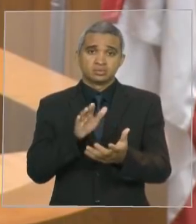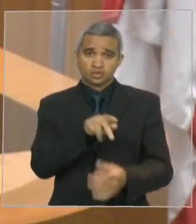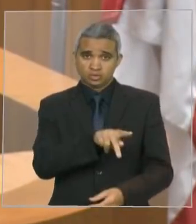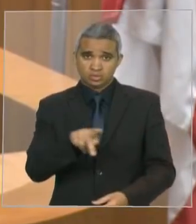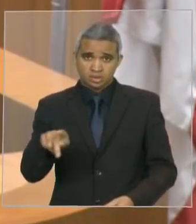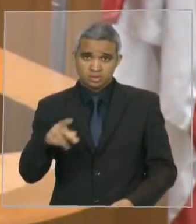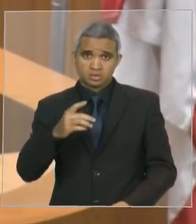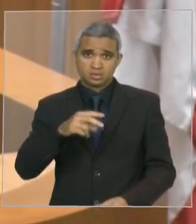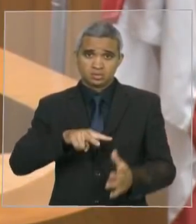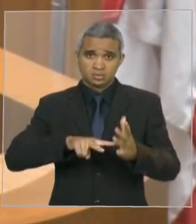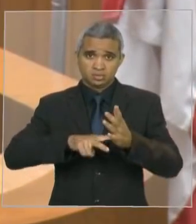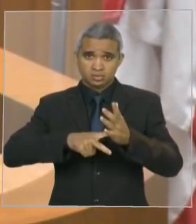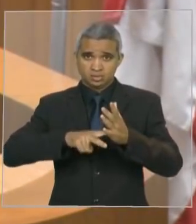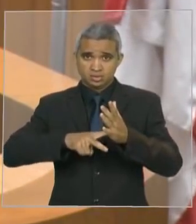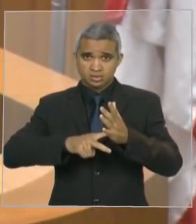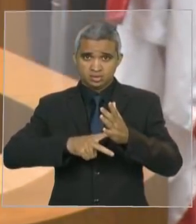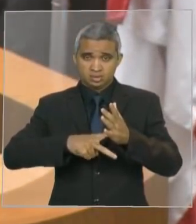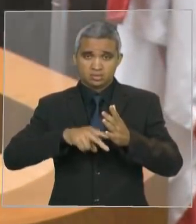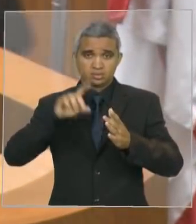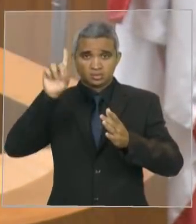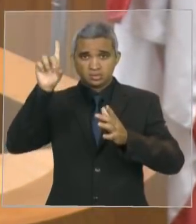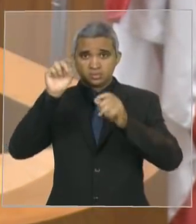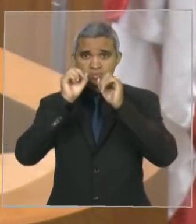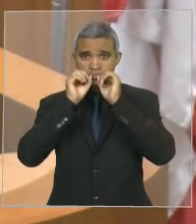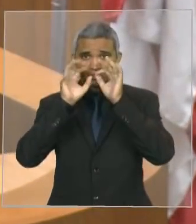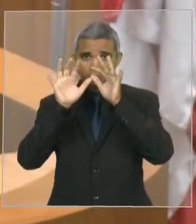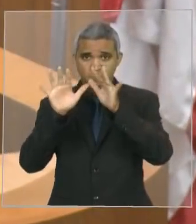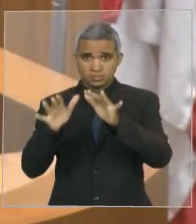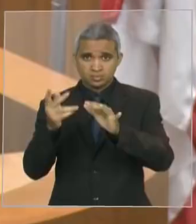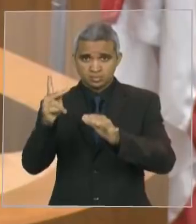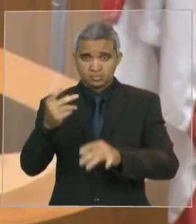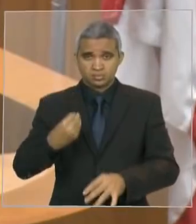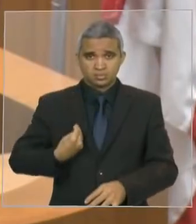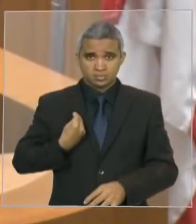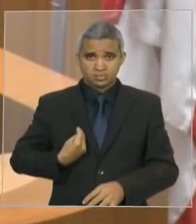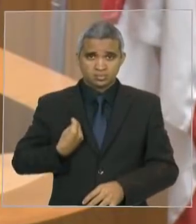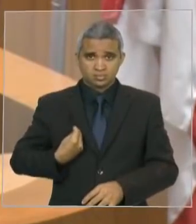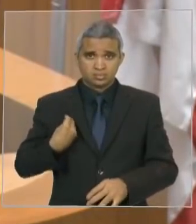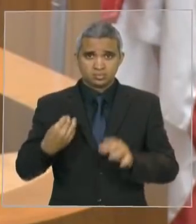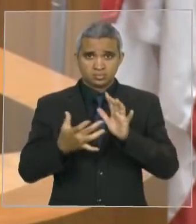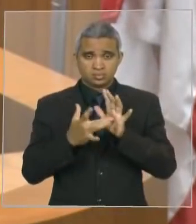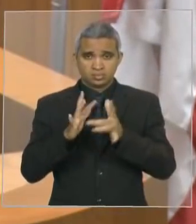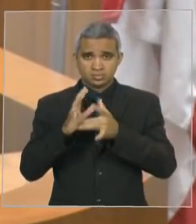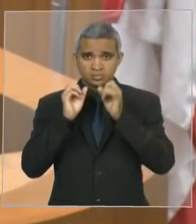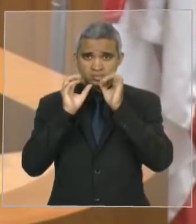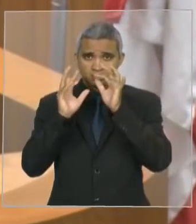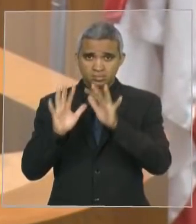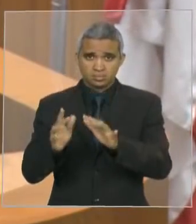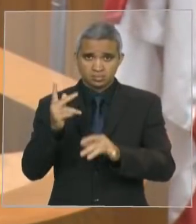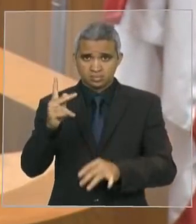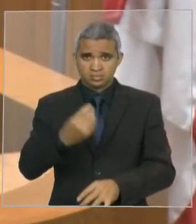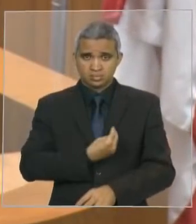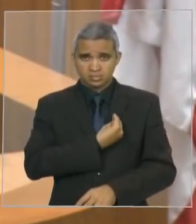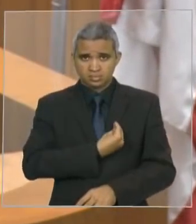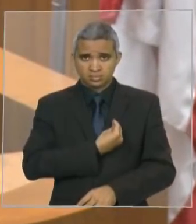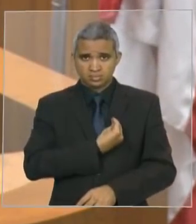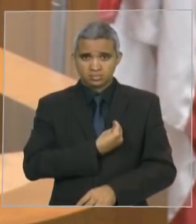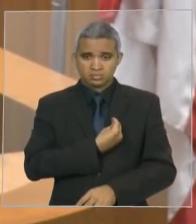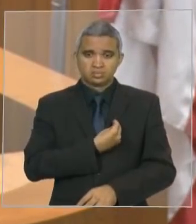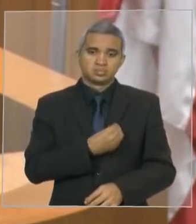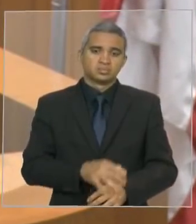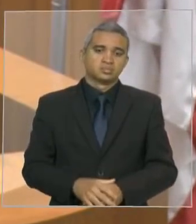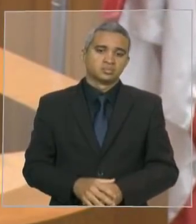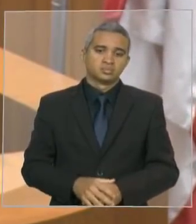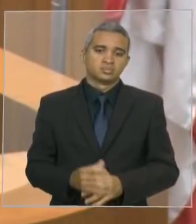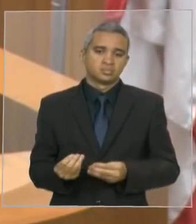que Deus ilumine sua cabeça, Jesus abençoe seu coração e sua alma, que lhe dê